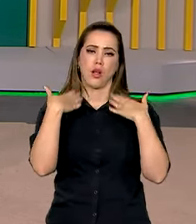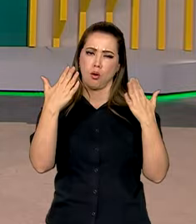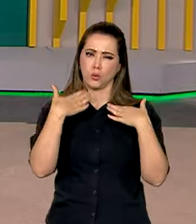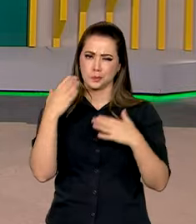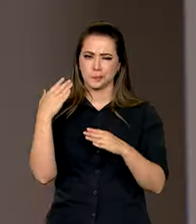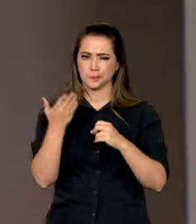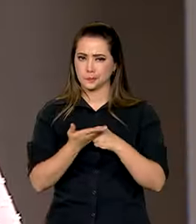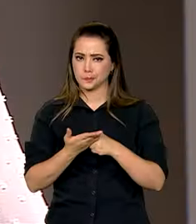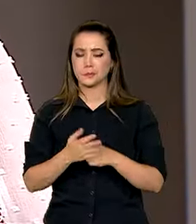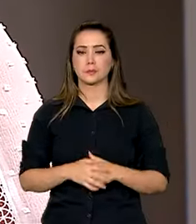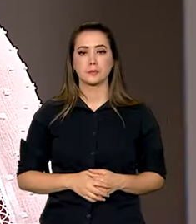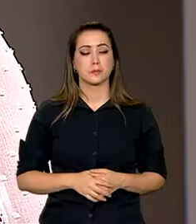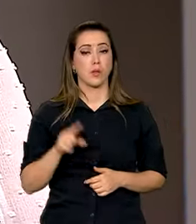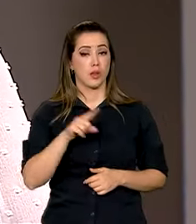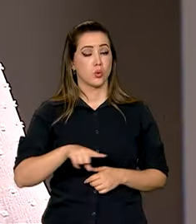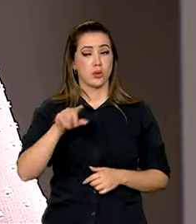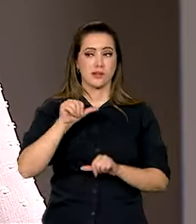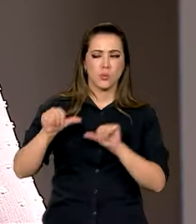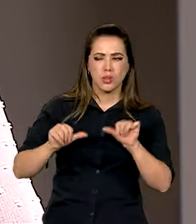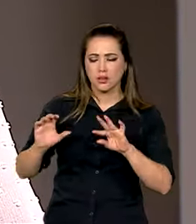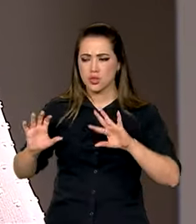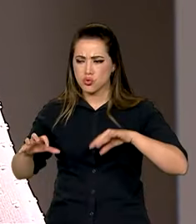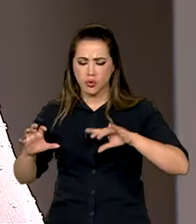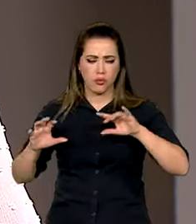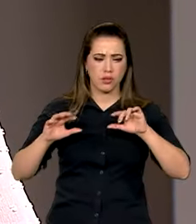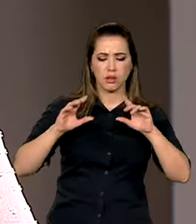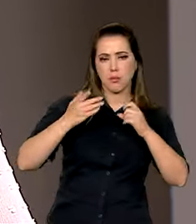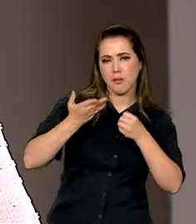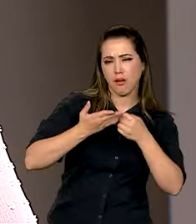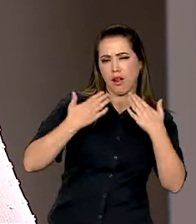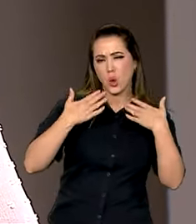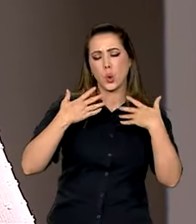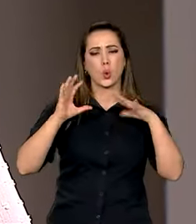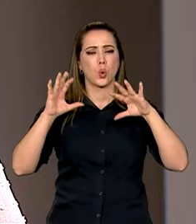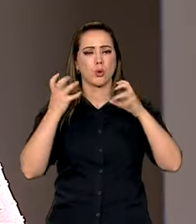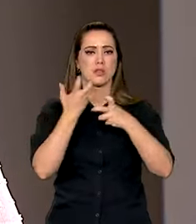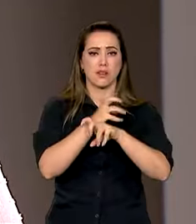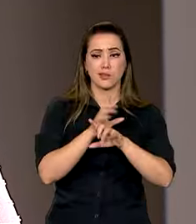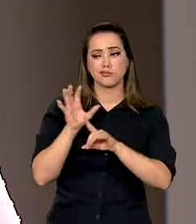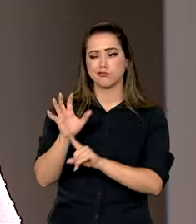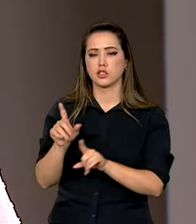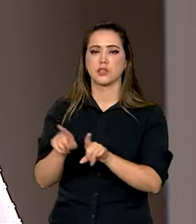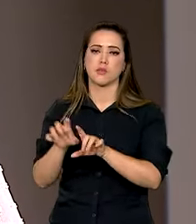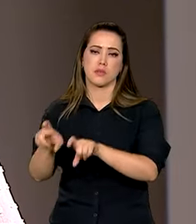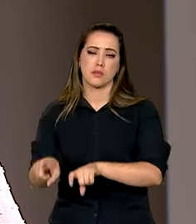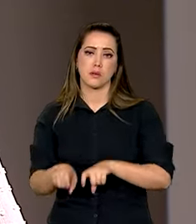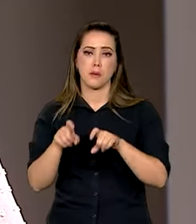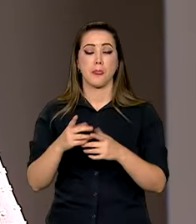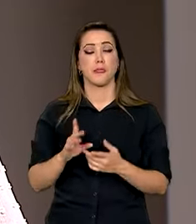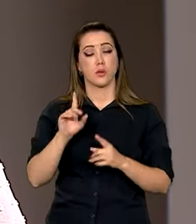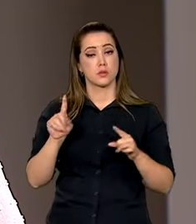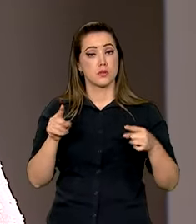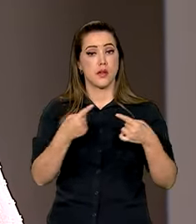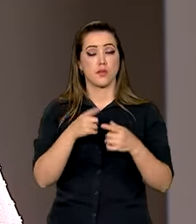médias. E toda essa alteração climática tem efeitos também sobre a agricultura. Por isso, um dos desafios de